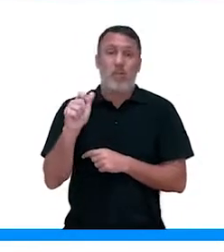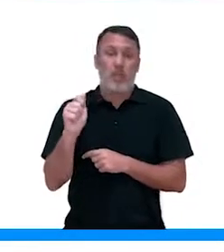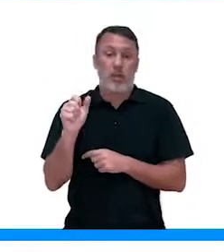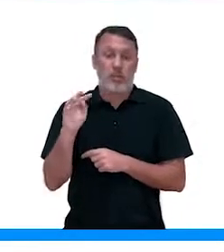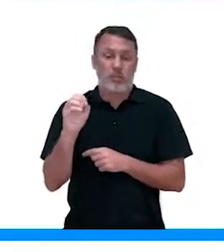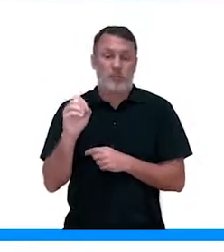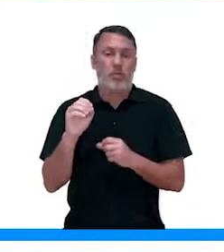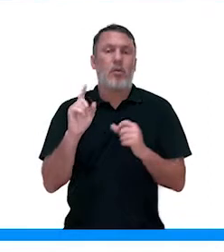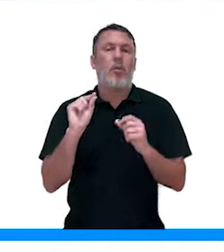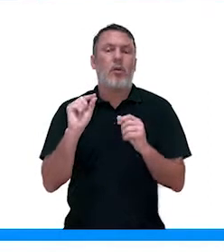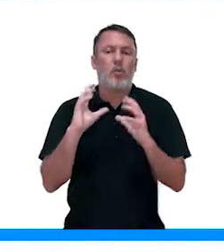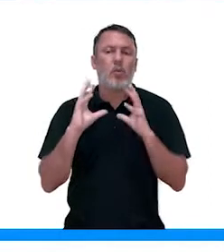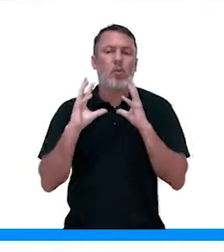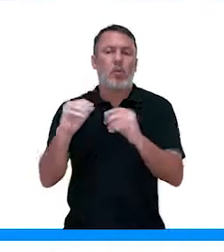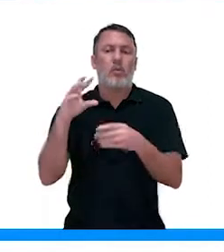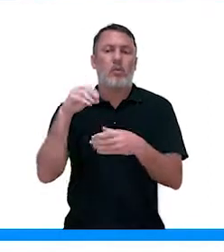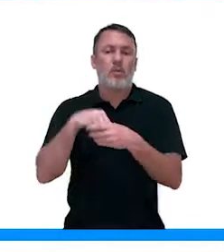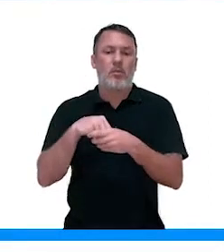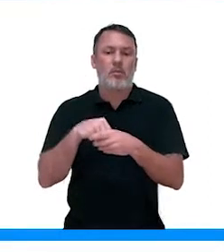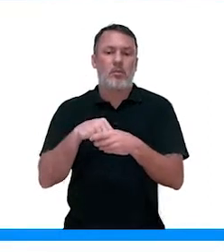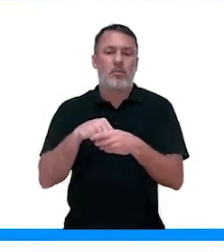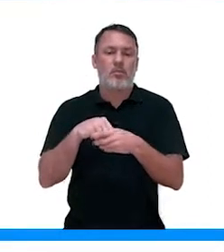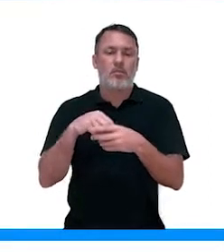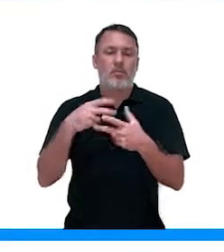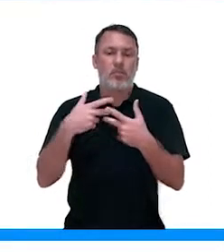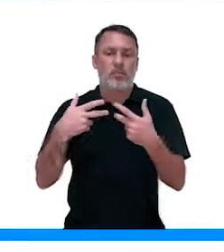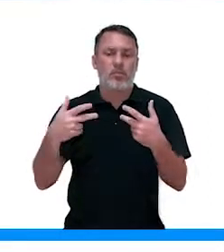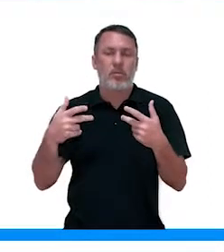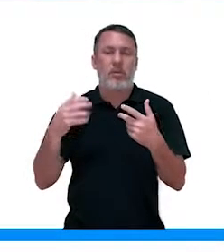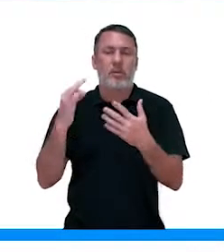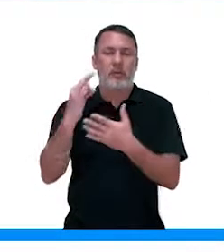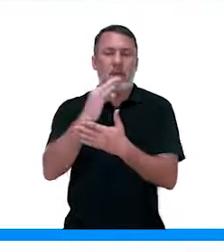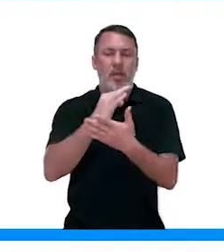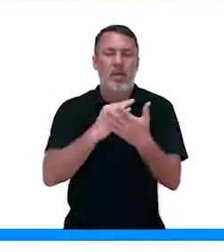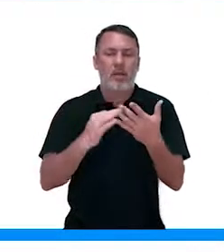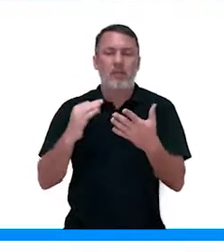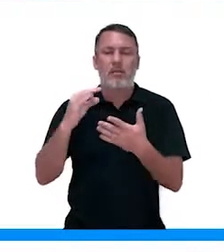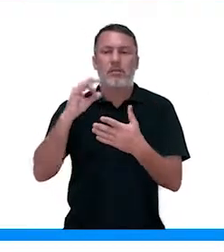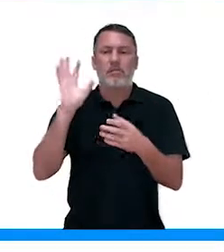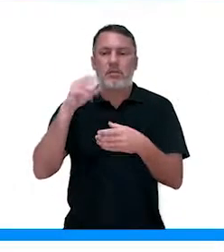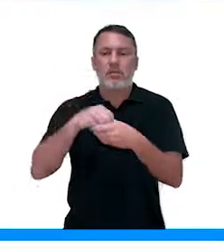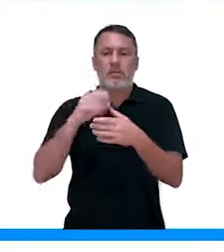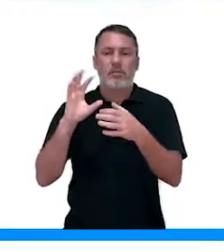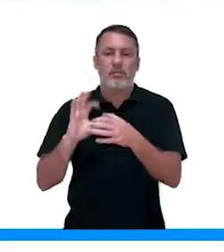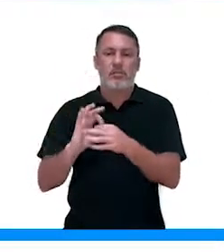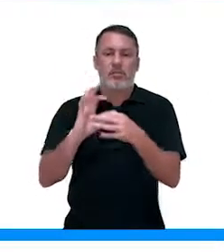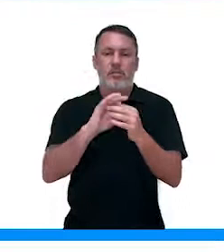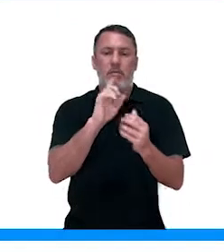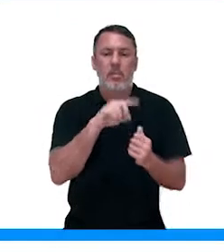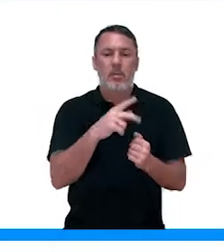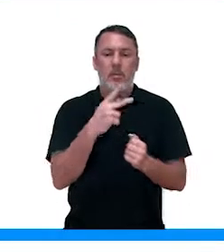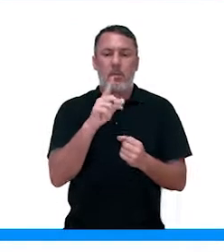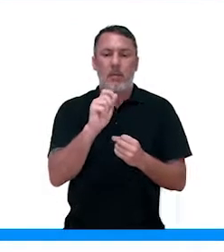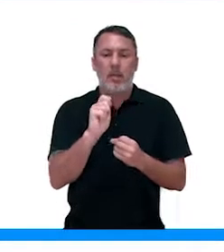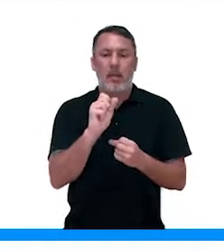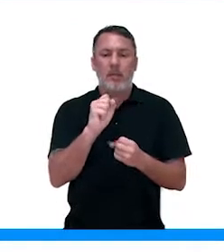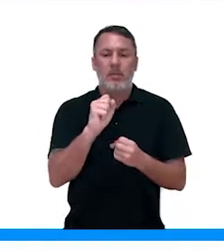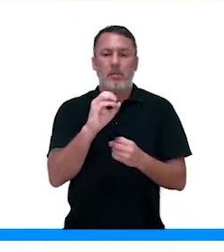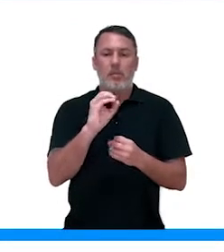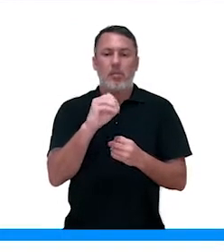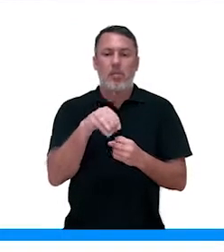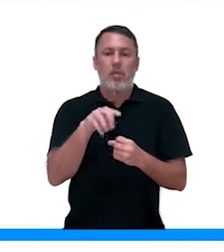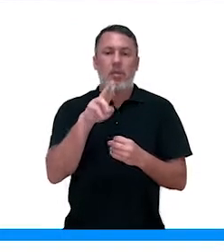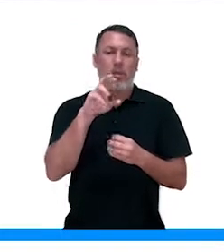conteúdo da membrana plasmática e o citoplasma de todas as células, ele é conectado pelo plasmodesmos.